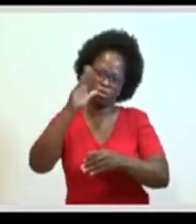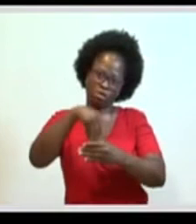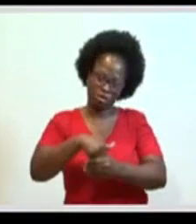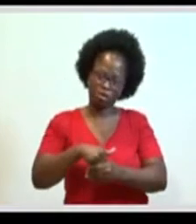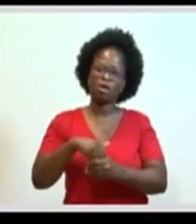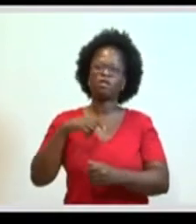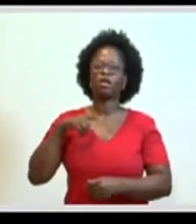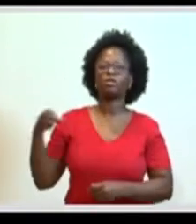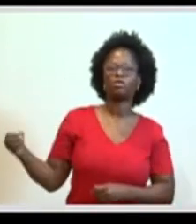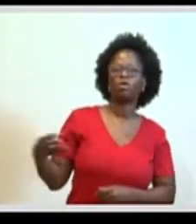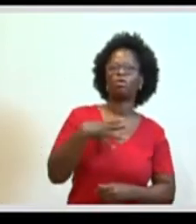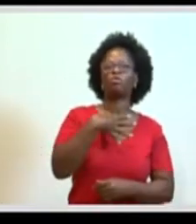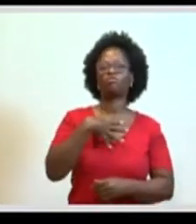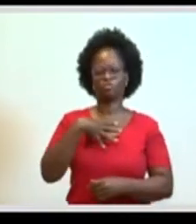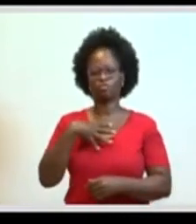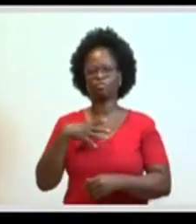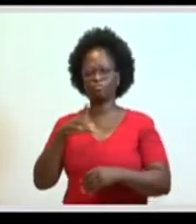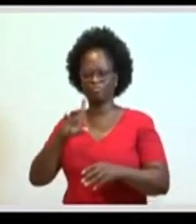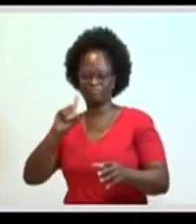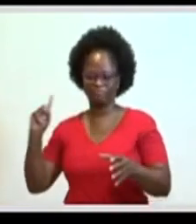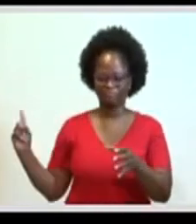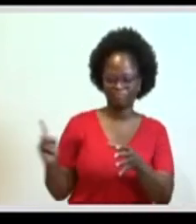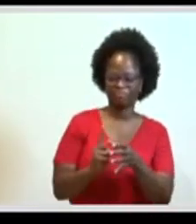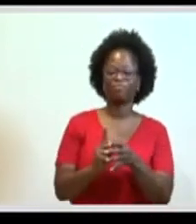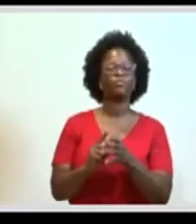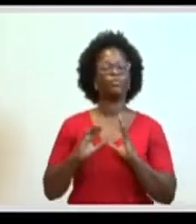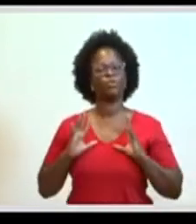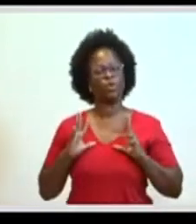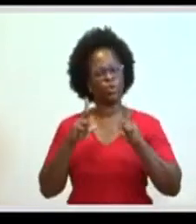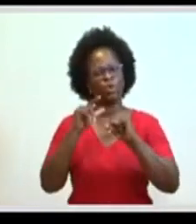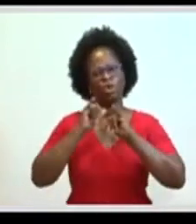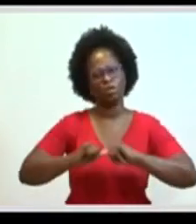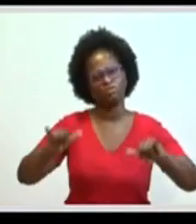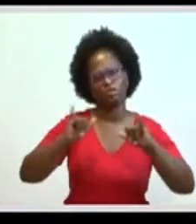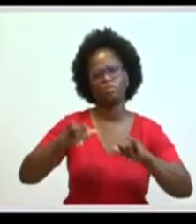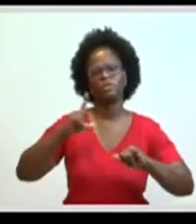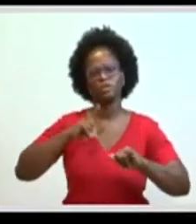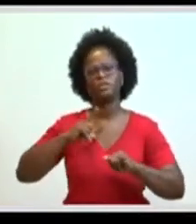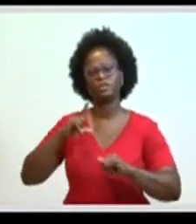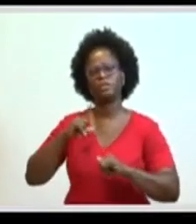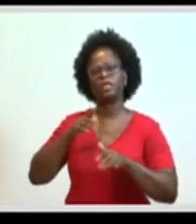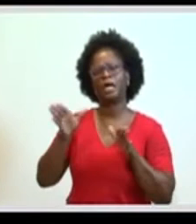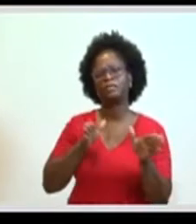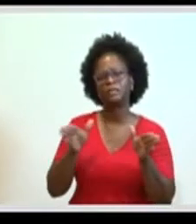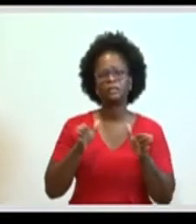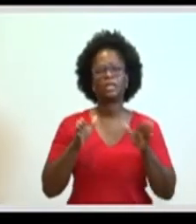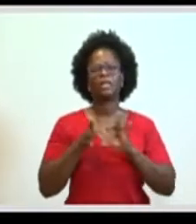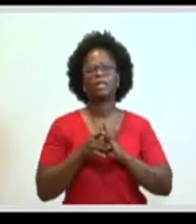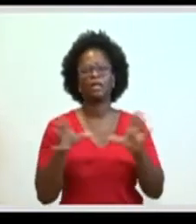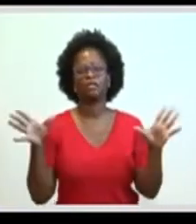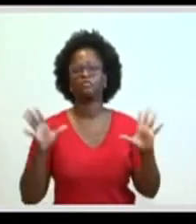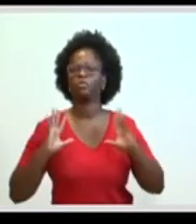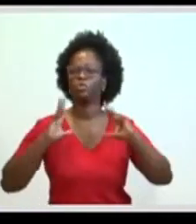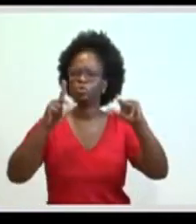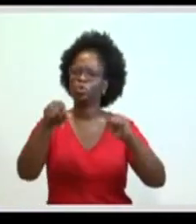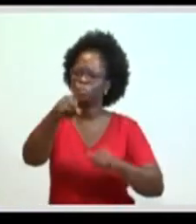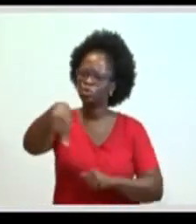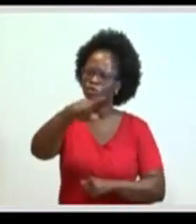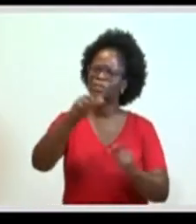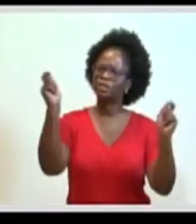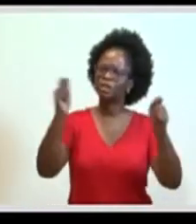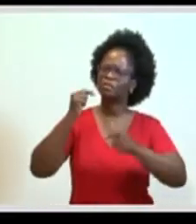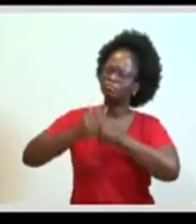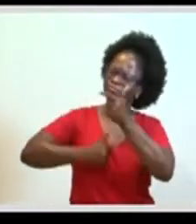novos participantes. Todas essas informações também estão acessíveis para vocês, todos estarão